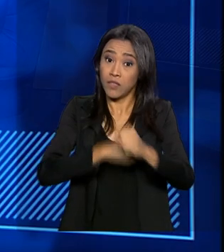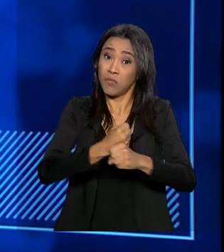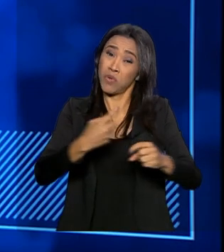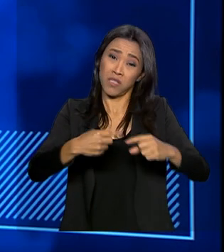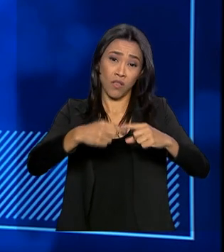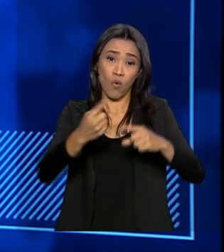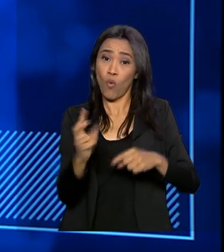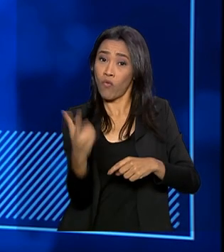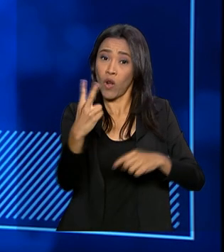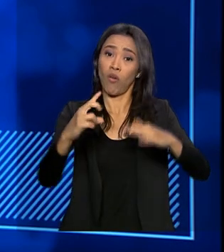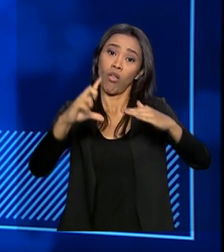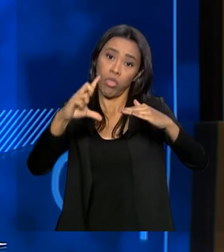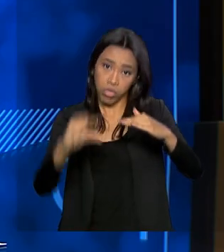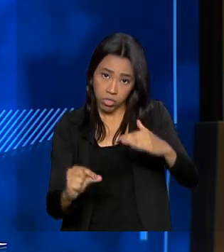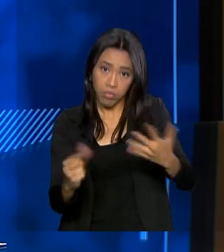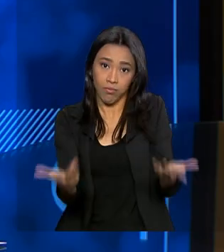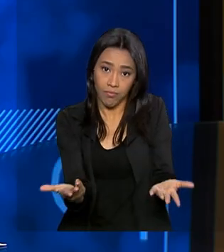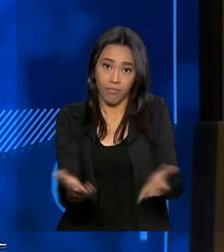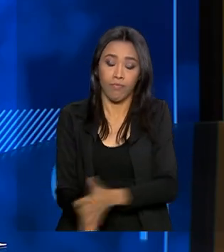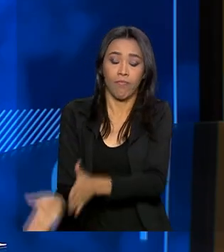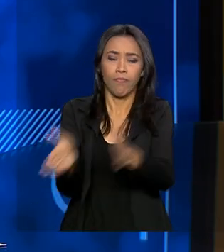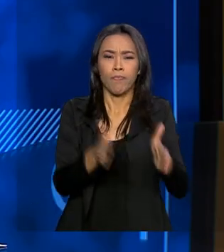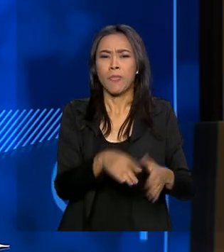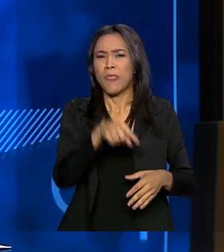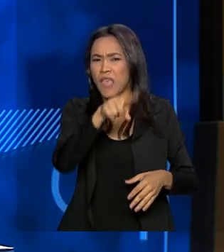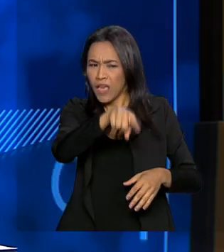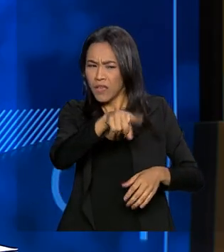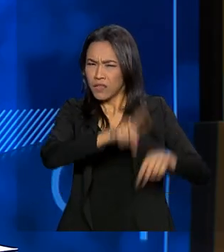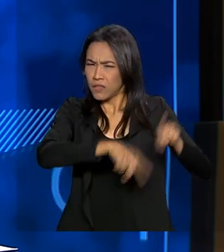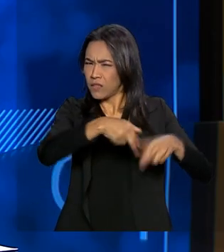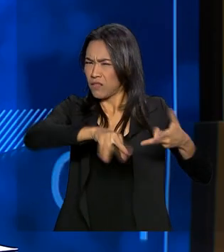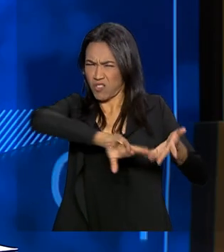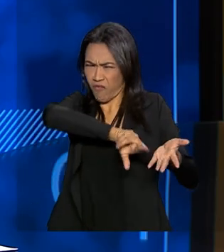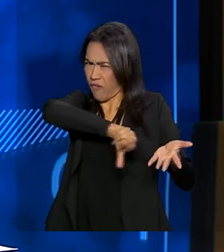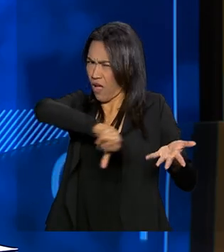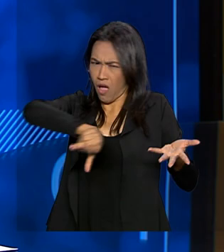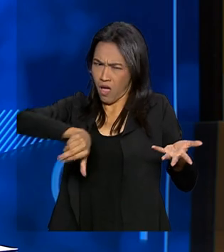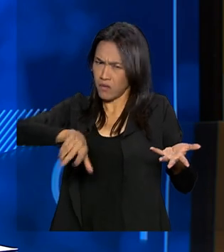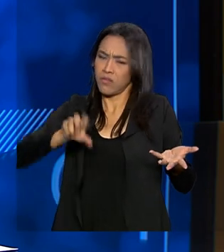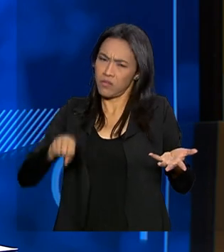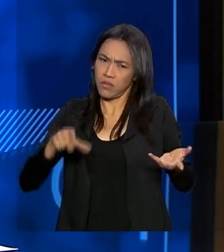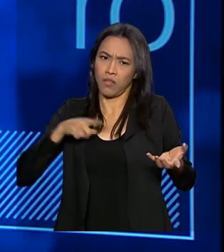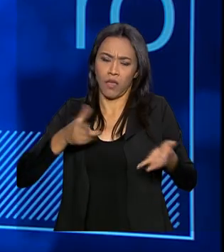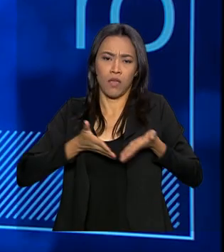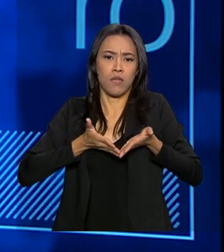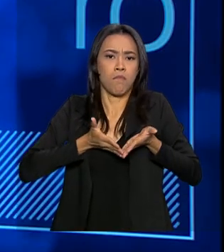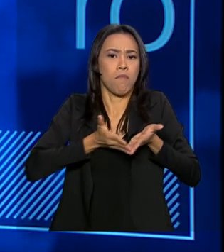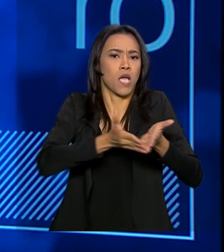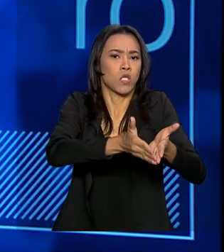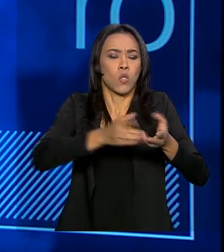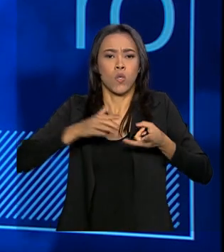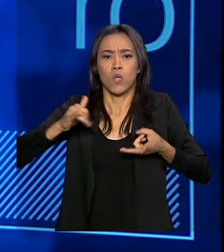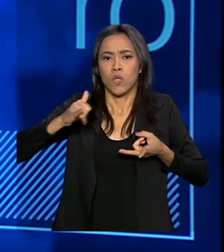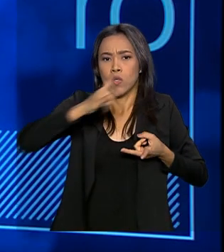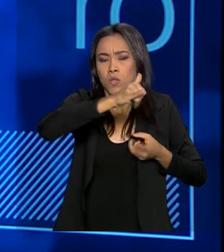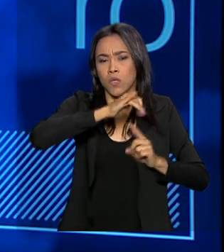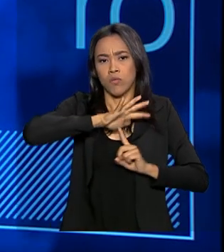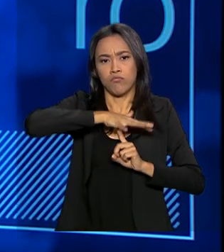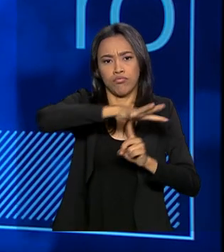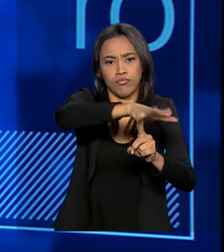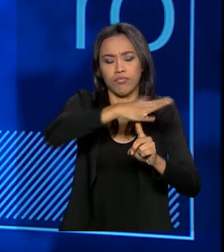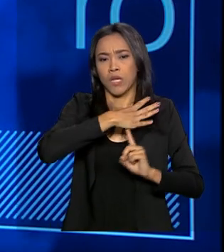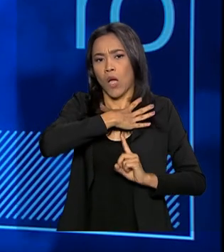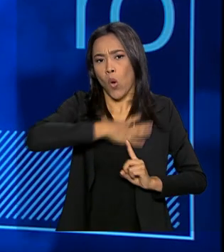econômico. Esses bens são os mais variados possíveis? Sim, tem embarcações, aeronaves, helicópteros,